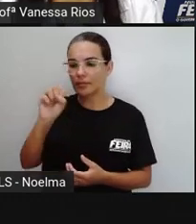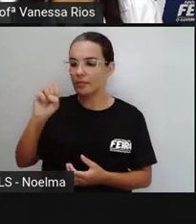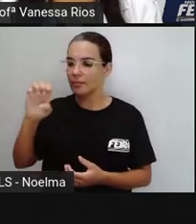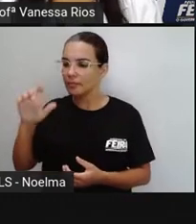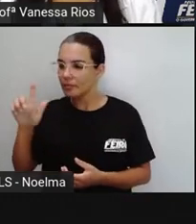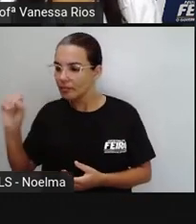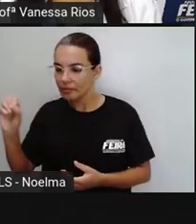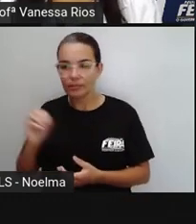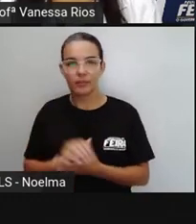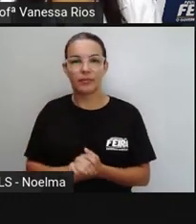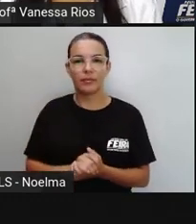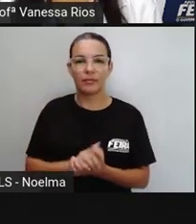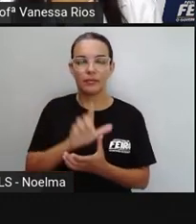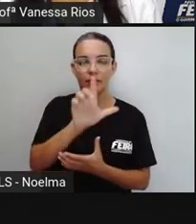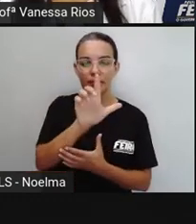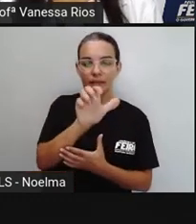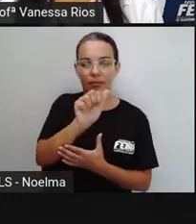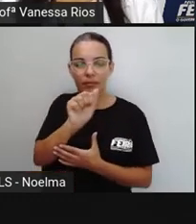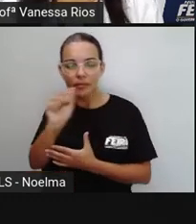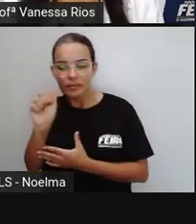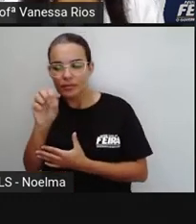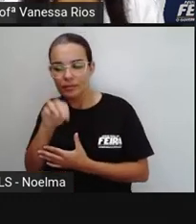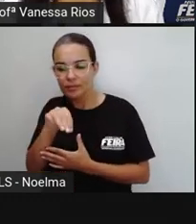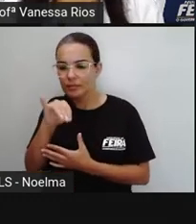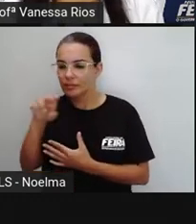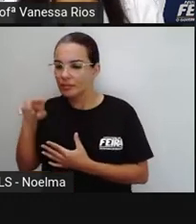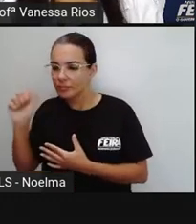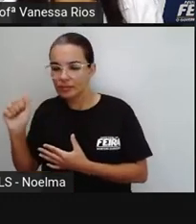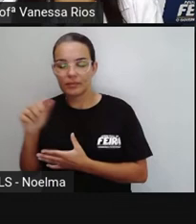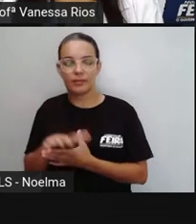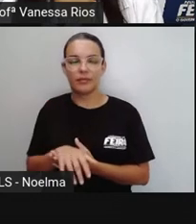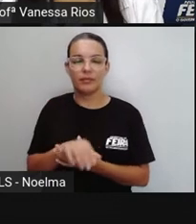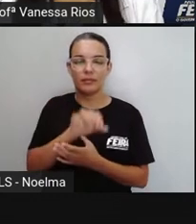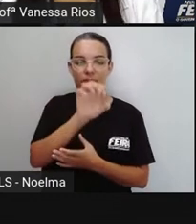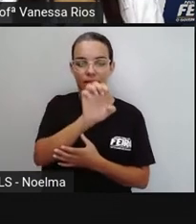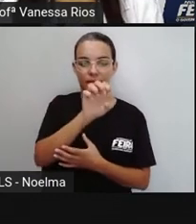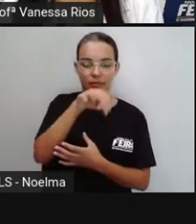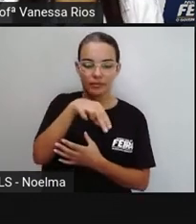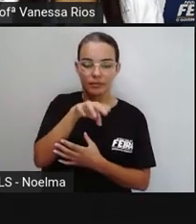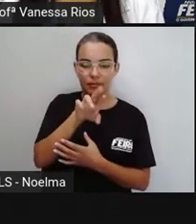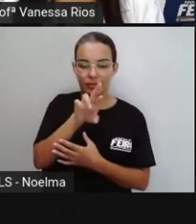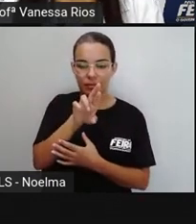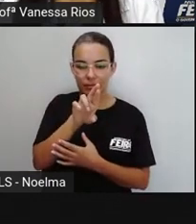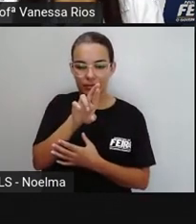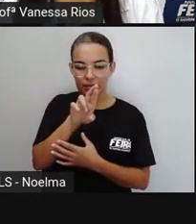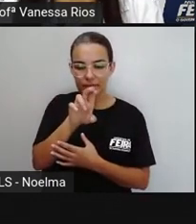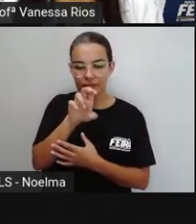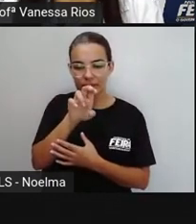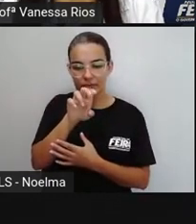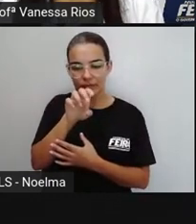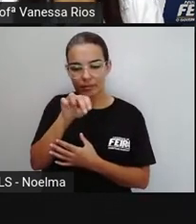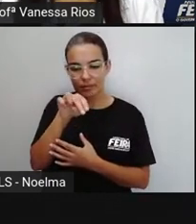lâmina, energético, tâmara,